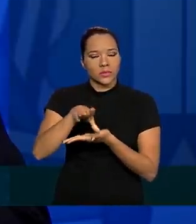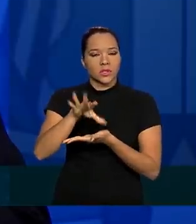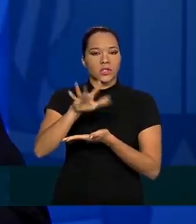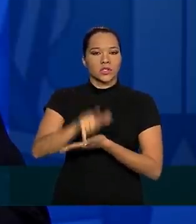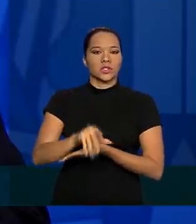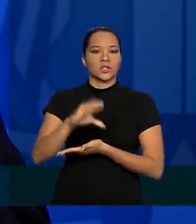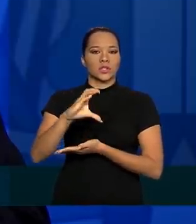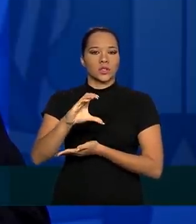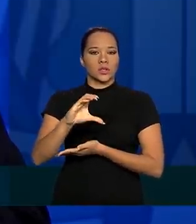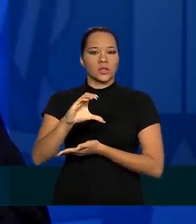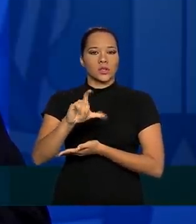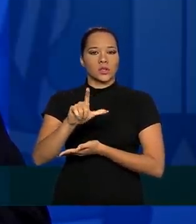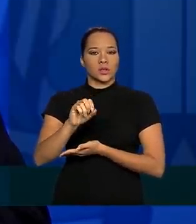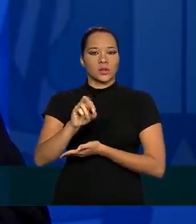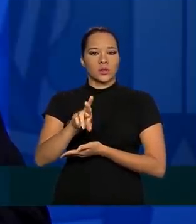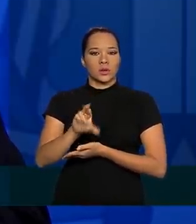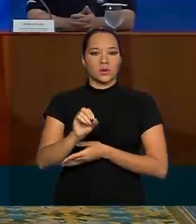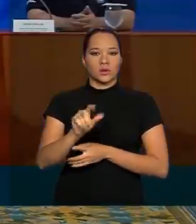cloroquina,